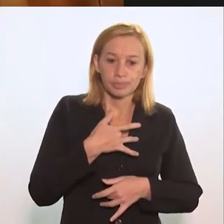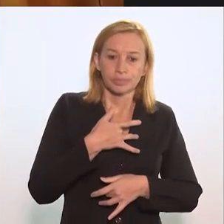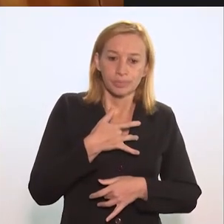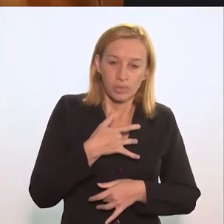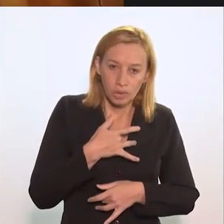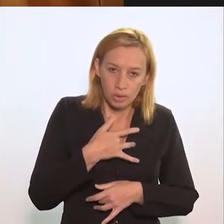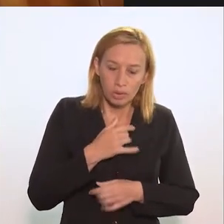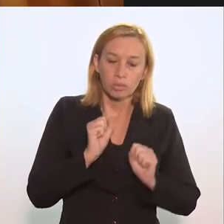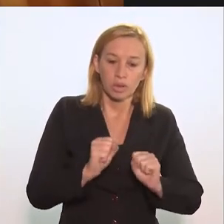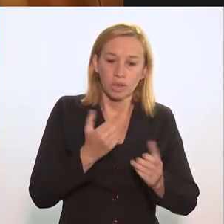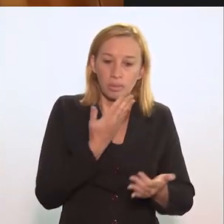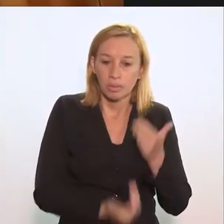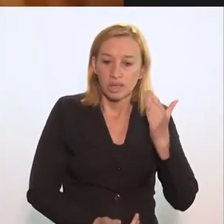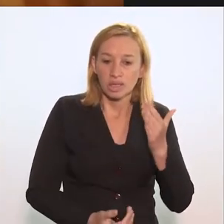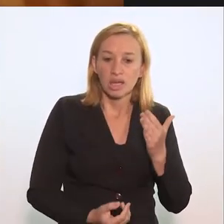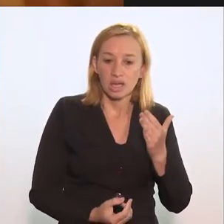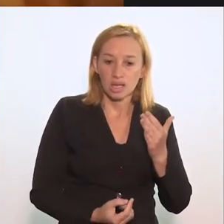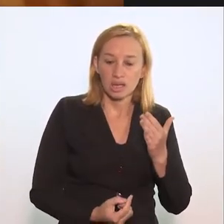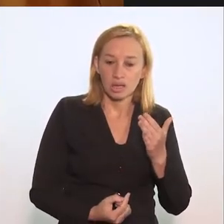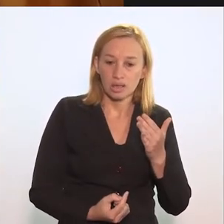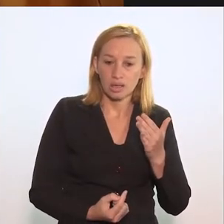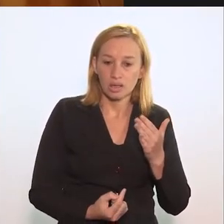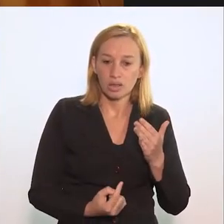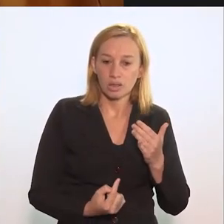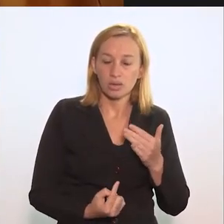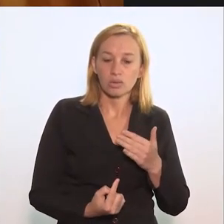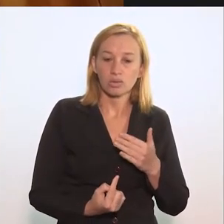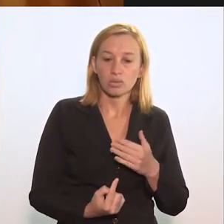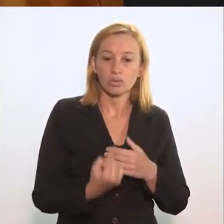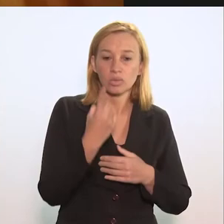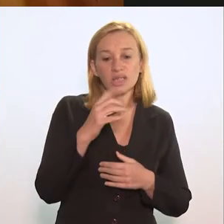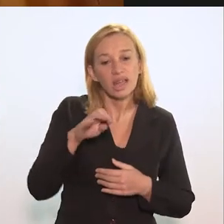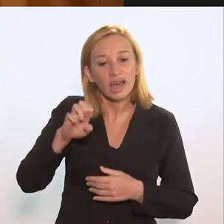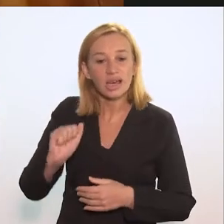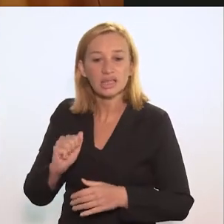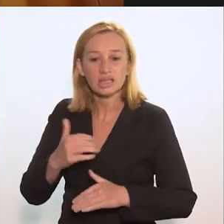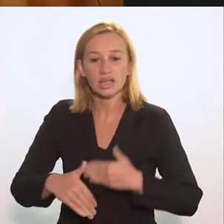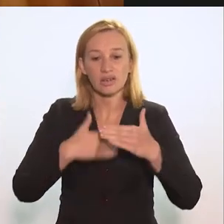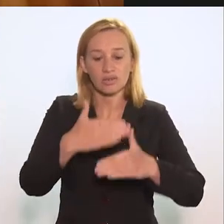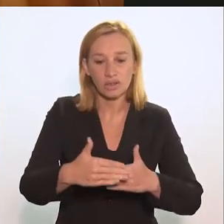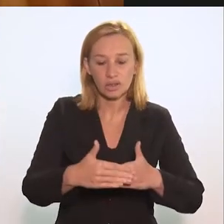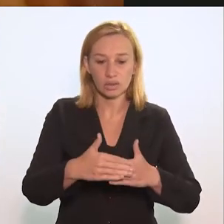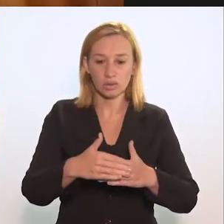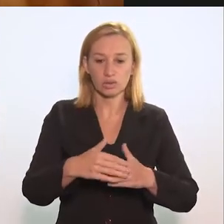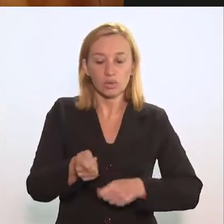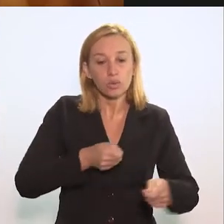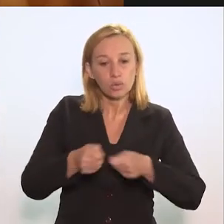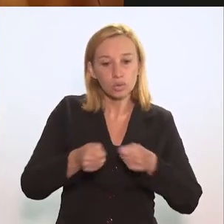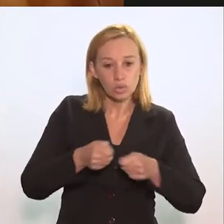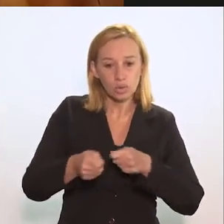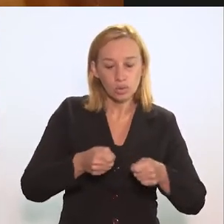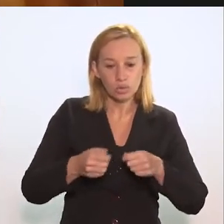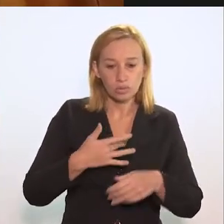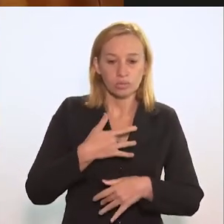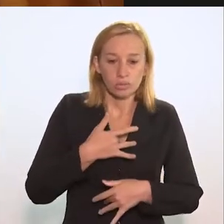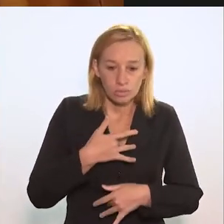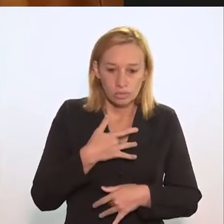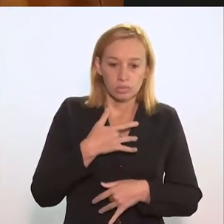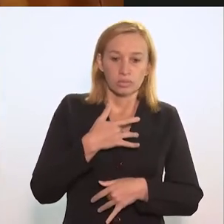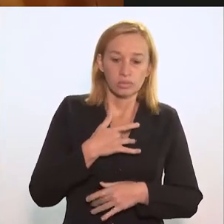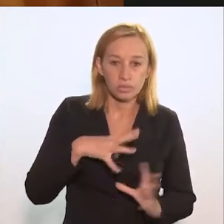do controle da tuberculose, nós podemos perder, no mínimo, uma década de avanço pelo controle da tuberculose no mundo,